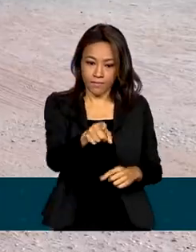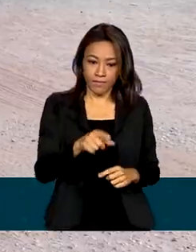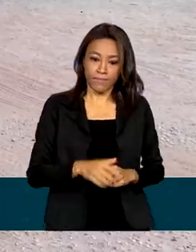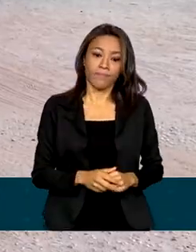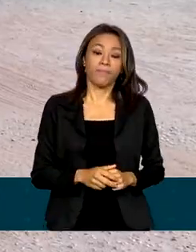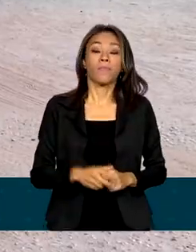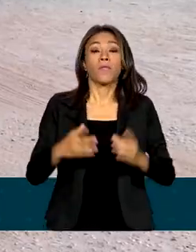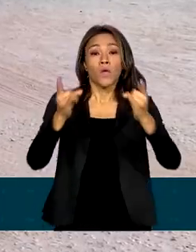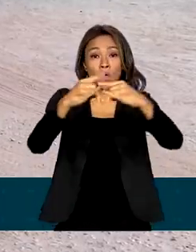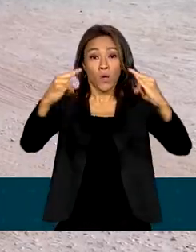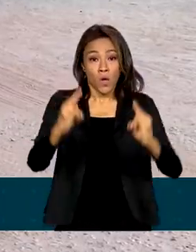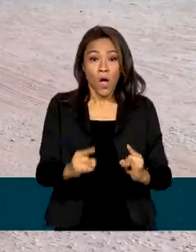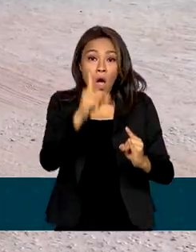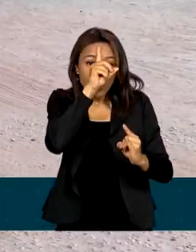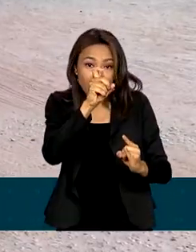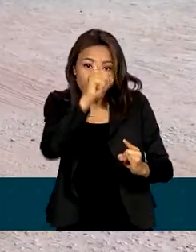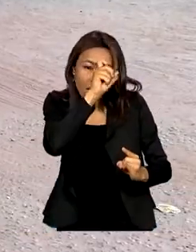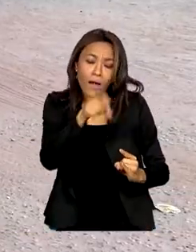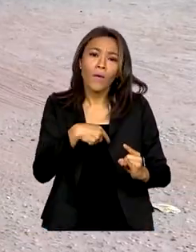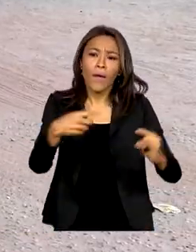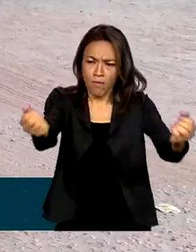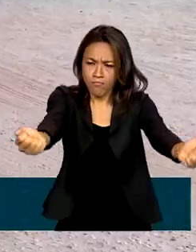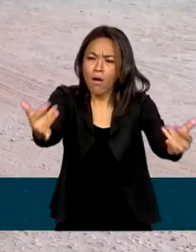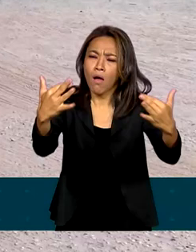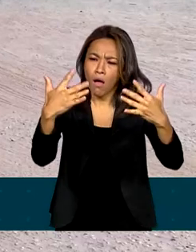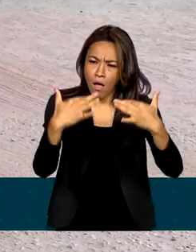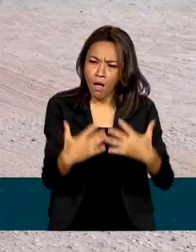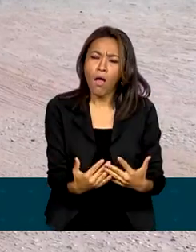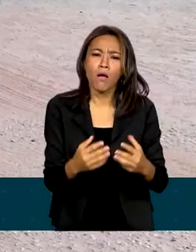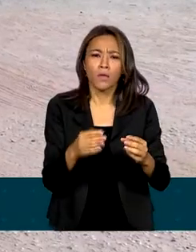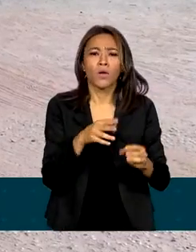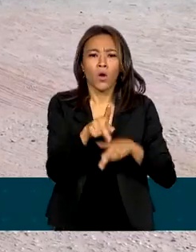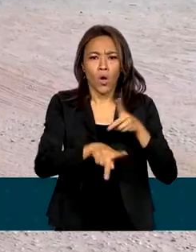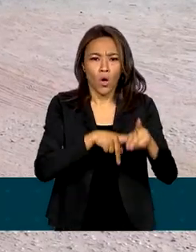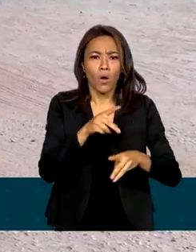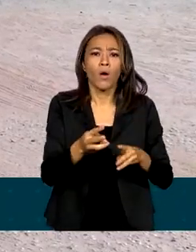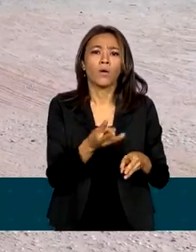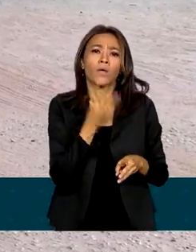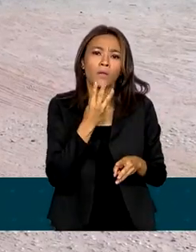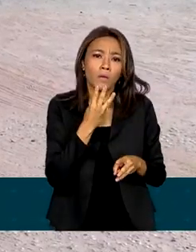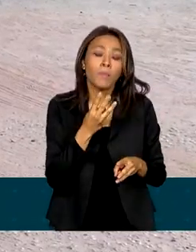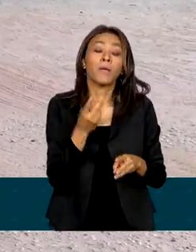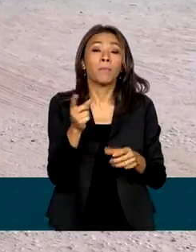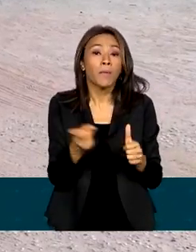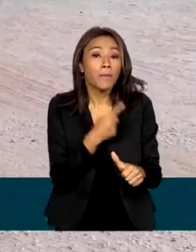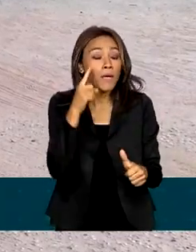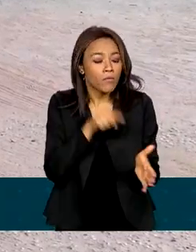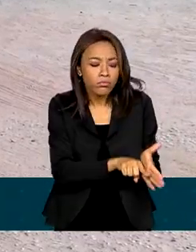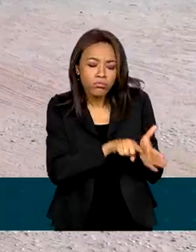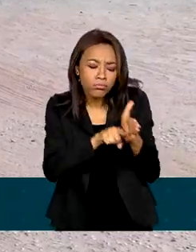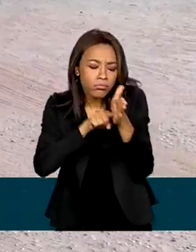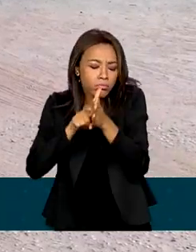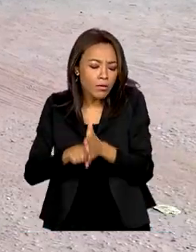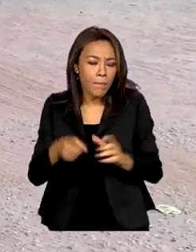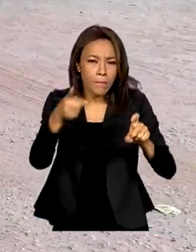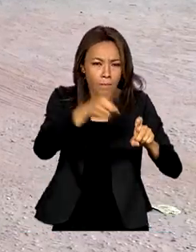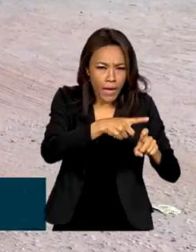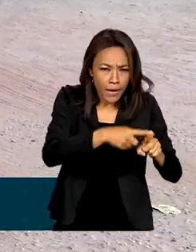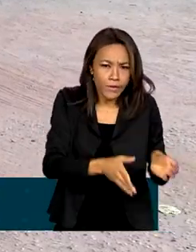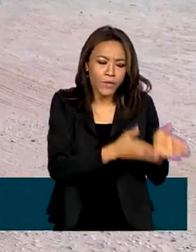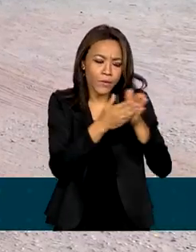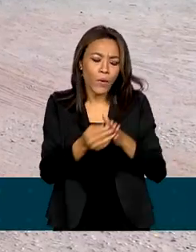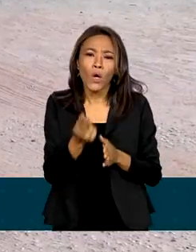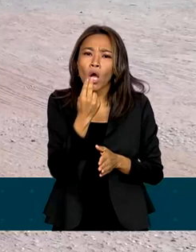O hospital de campanha recebe esses indígenas e faz uma primeira triagem. Médicos, nutricionistas e